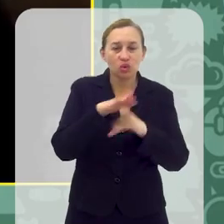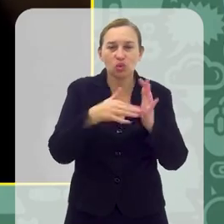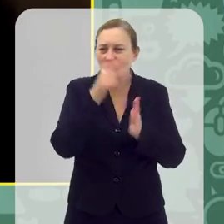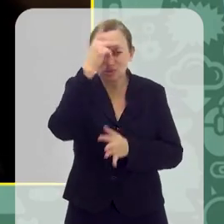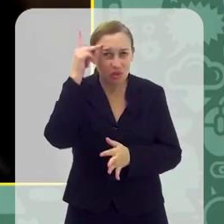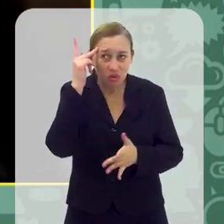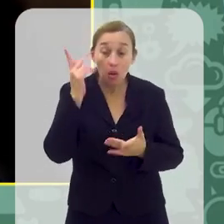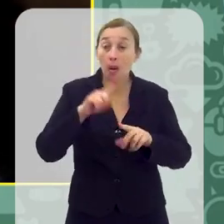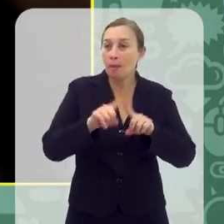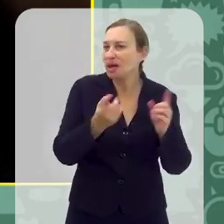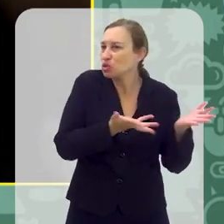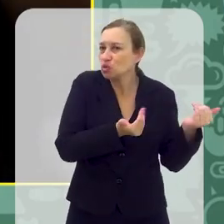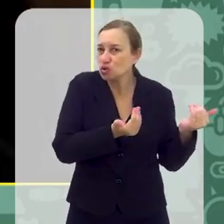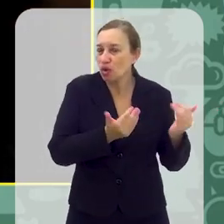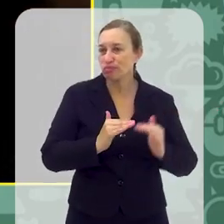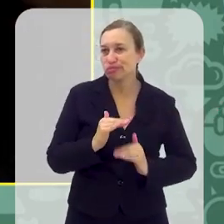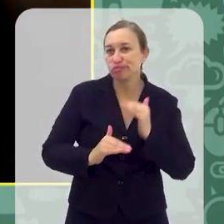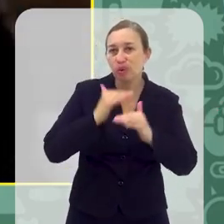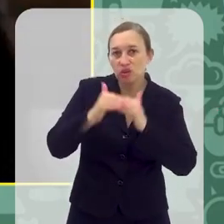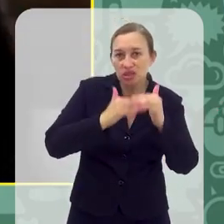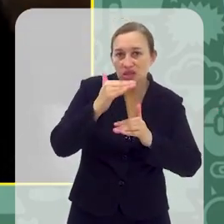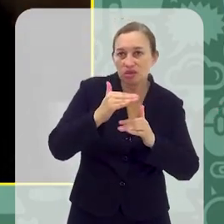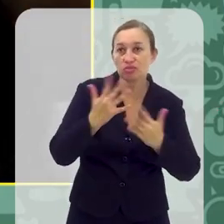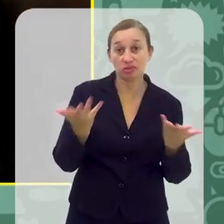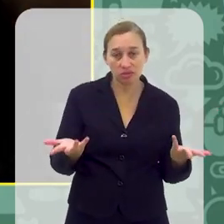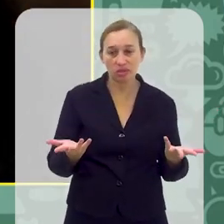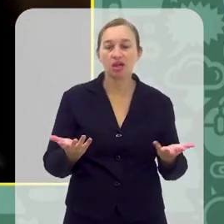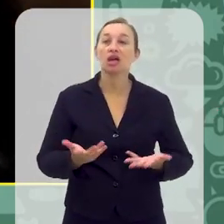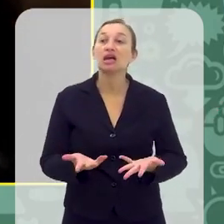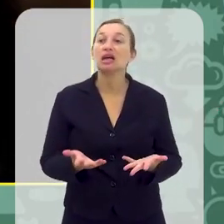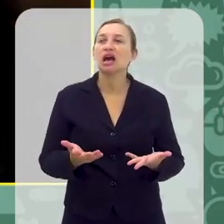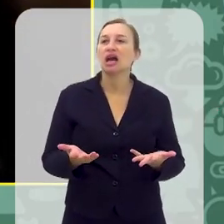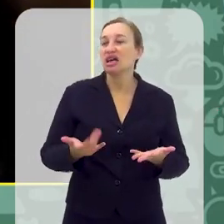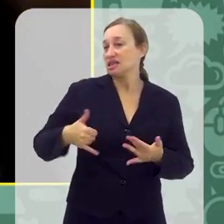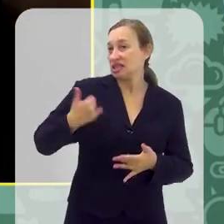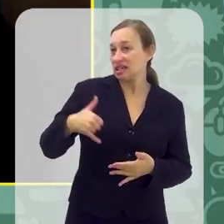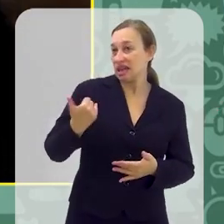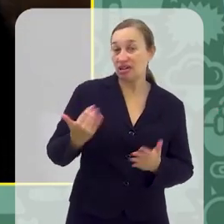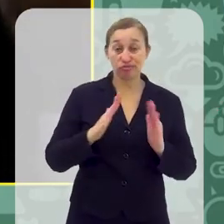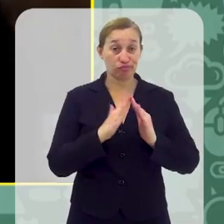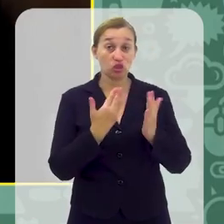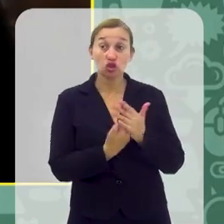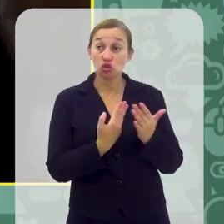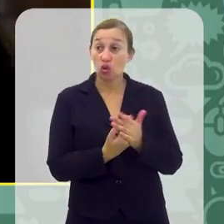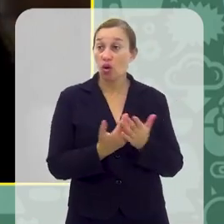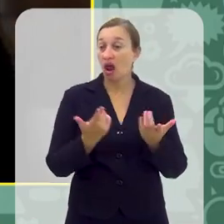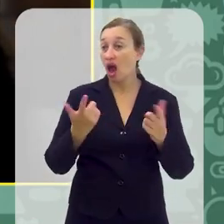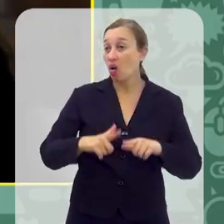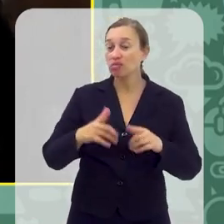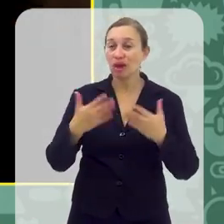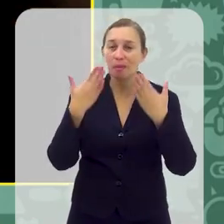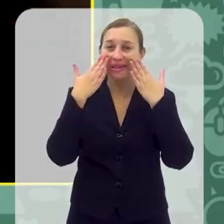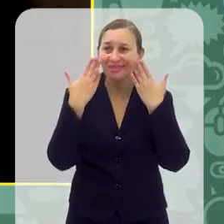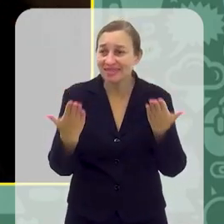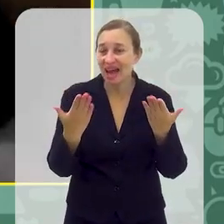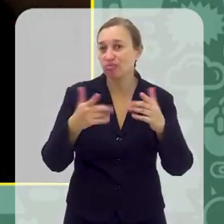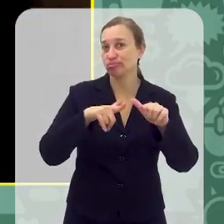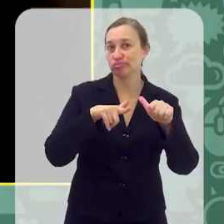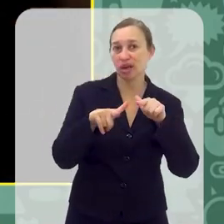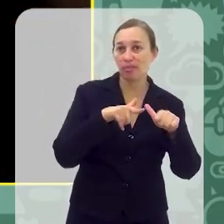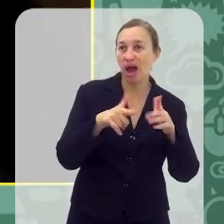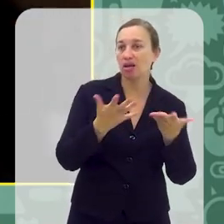para todo mundo, né? Mas os jovens é em todo esse processo de desenvolvimento, às vezes, principalmente essa idade escolar, né? Onde tem que apresentar